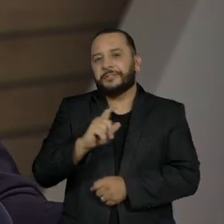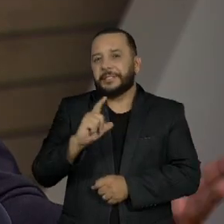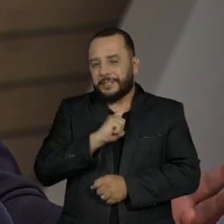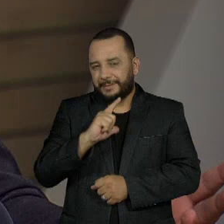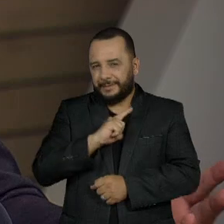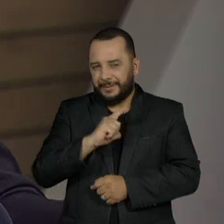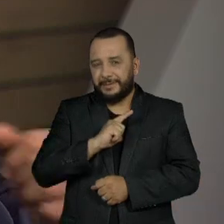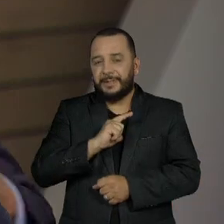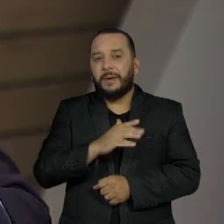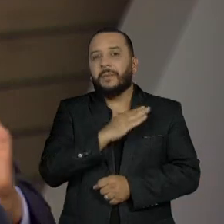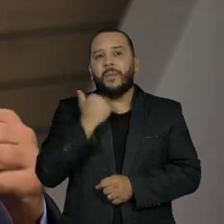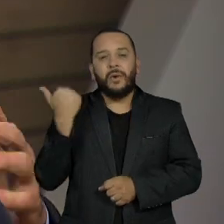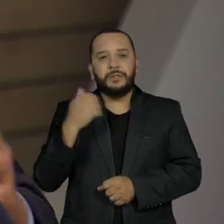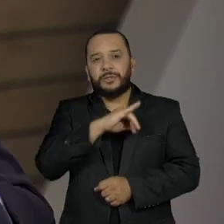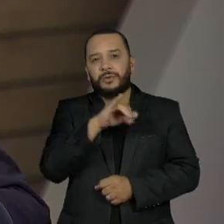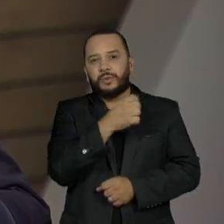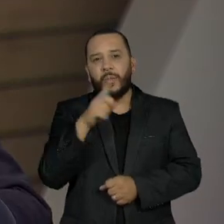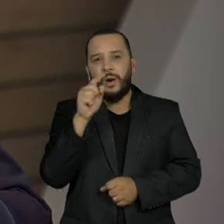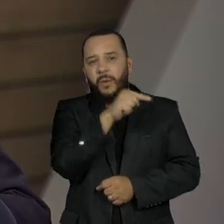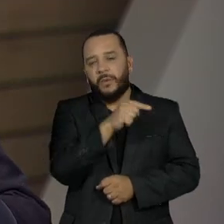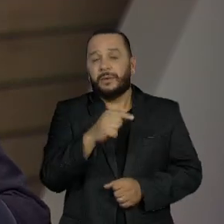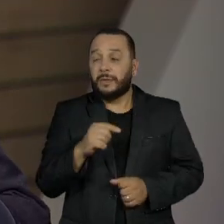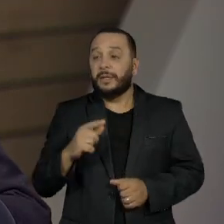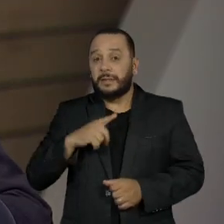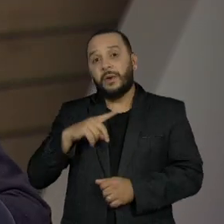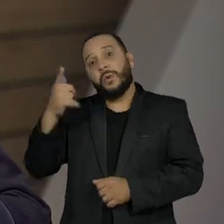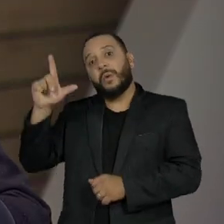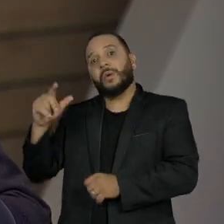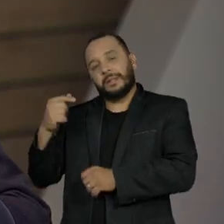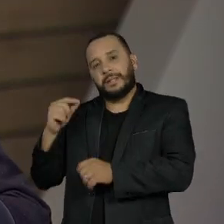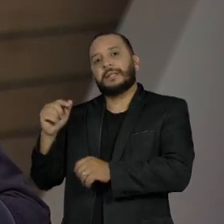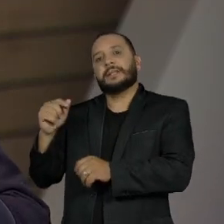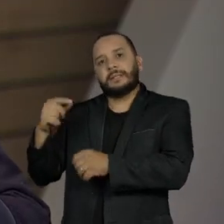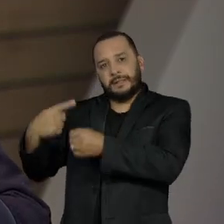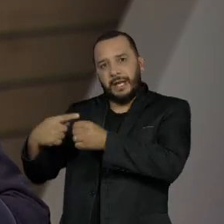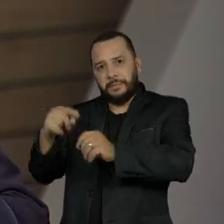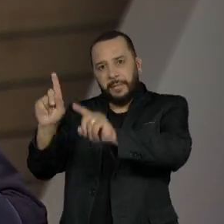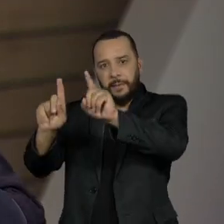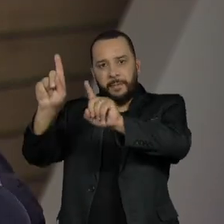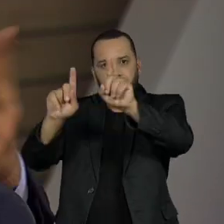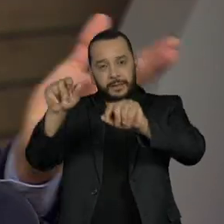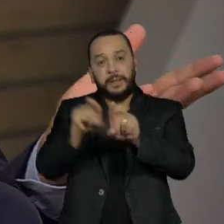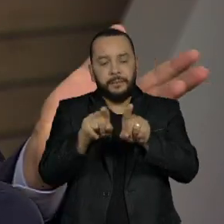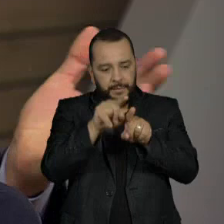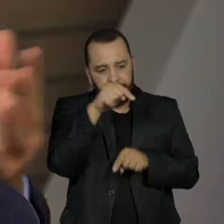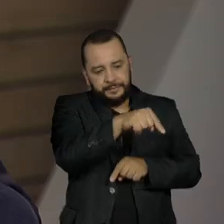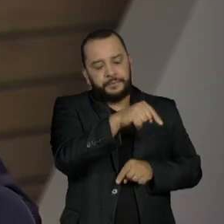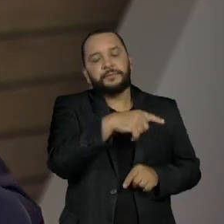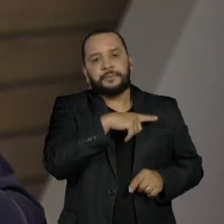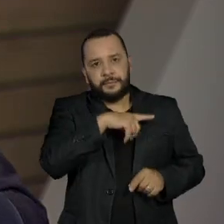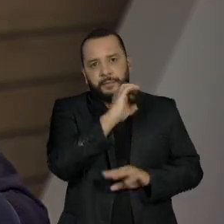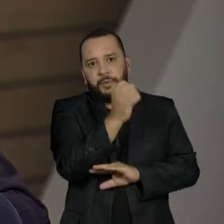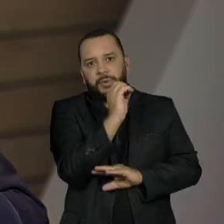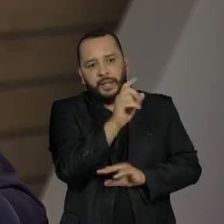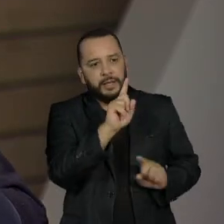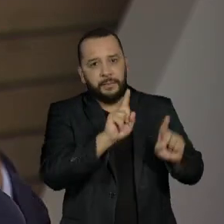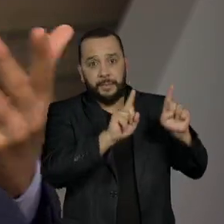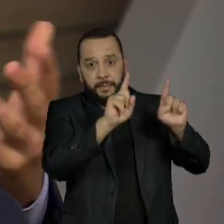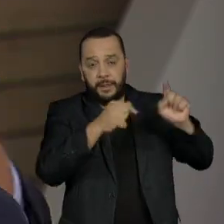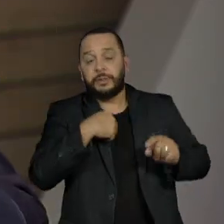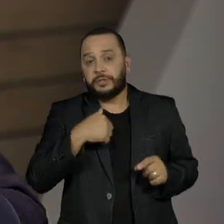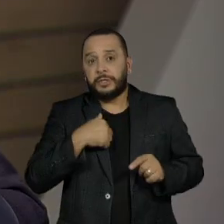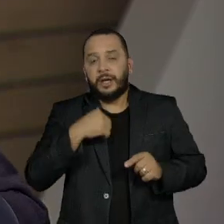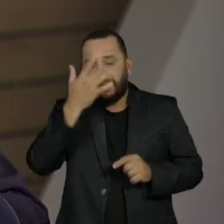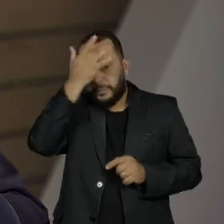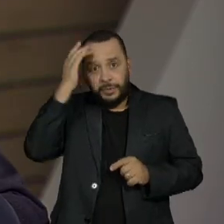a gente falou agora há pouco das cidades em que o embate está muito acirrado, Porto Alegre é uma delas. A campanha da Manuela Dávila foi à justiça,